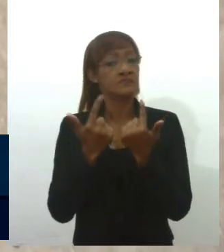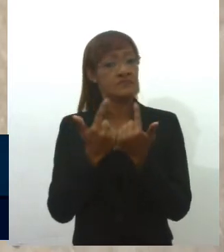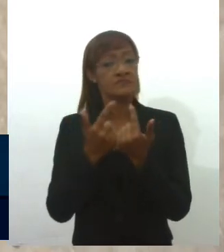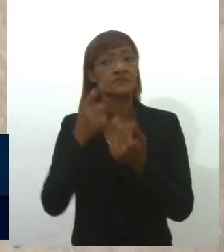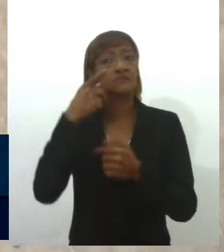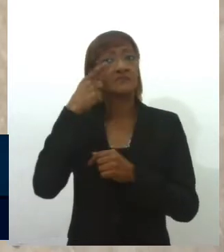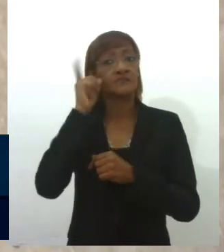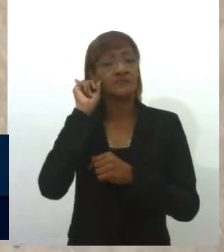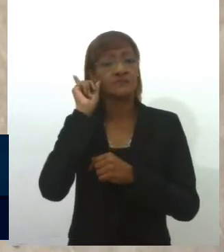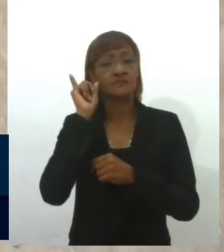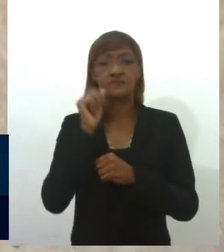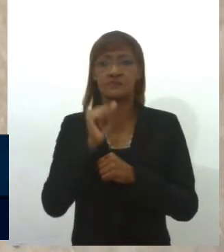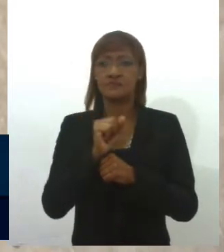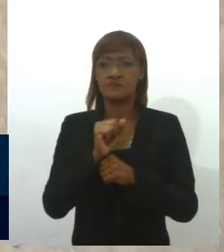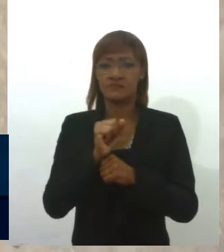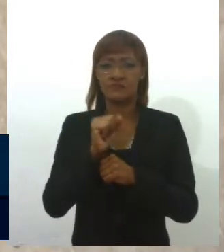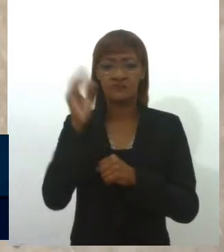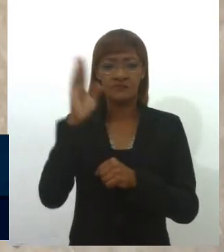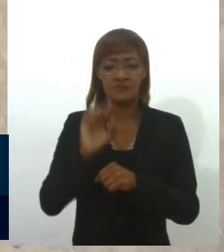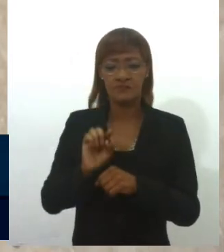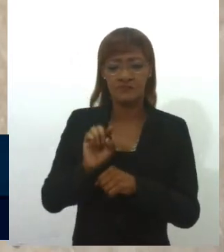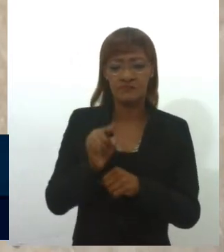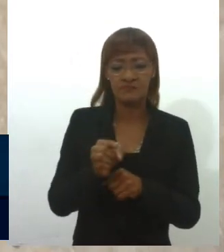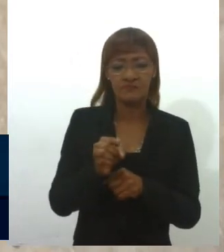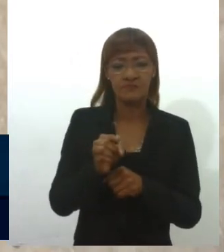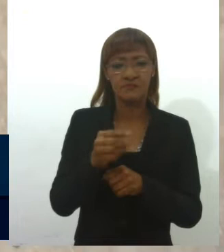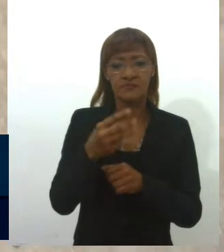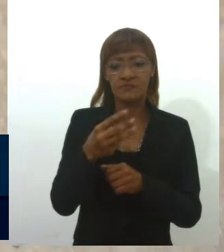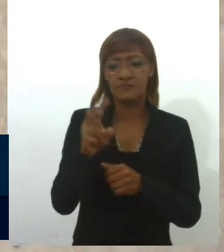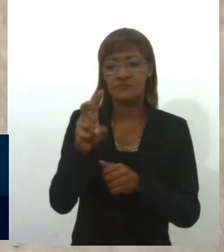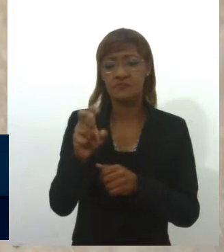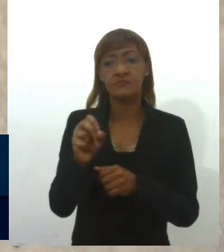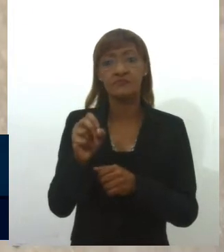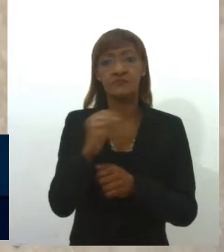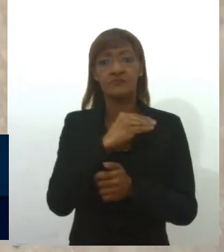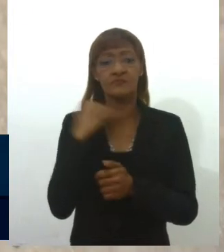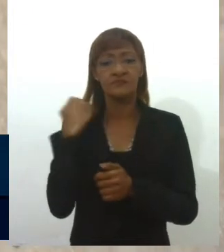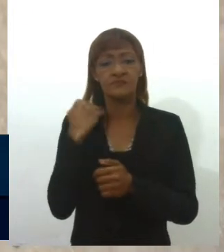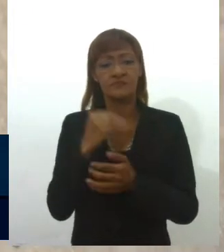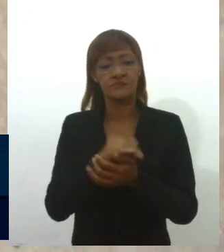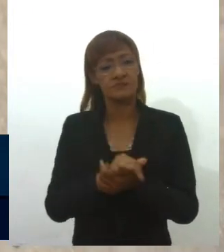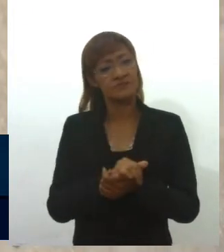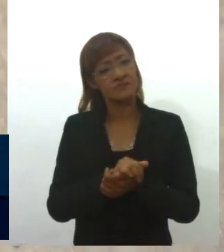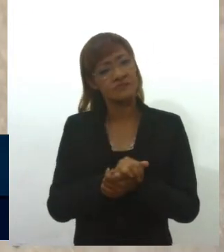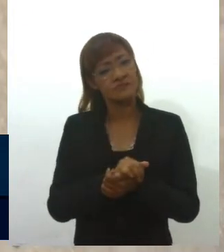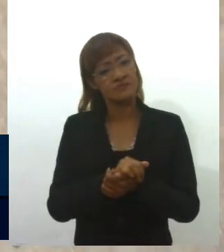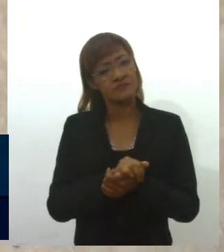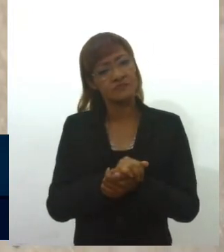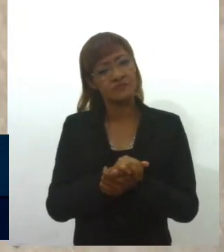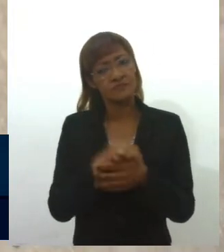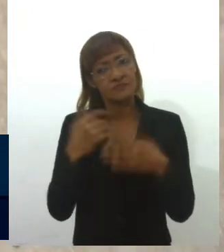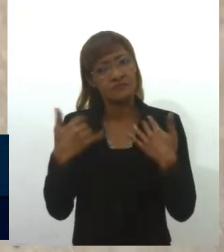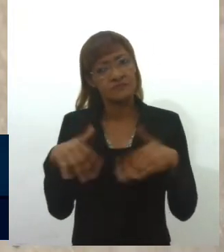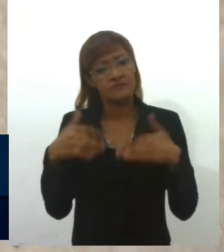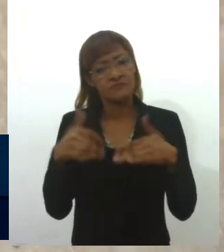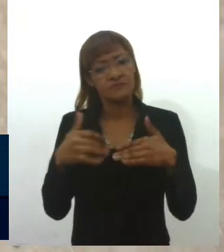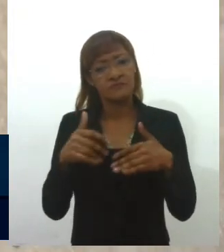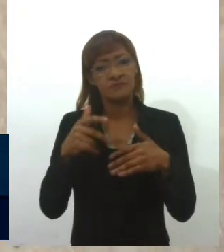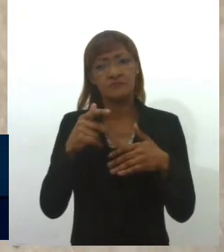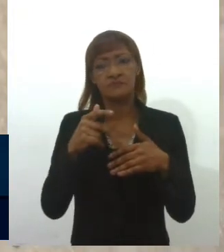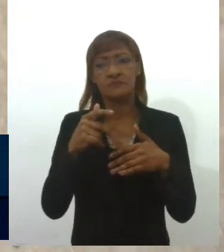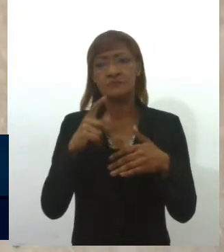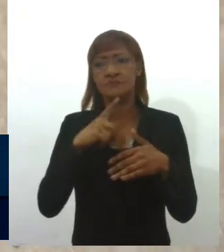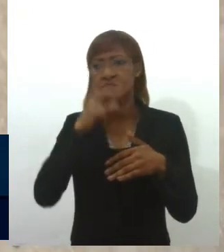exemplo, a nível nacional, foram 1.350 óbitos e tem muita gente que parece